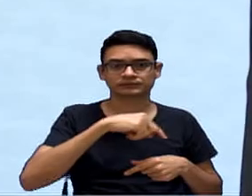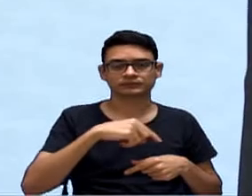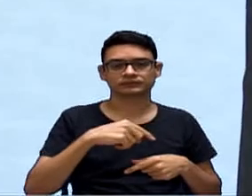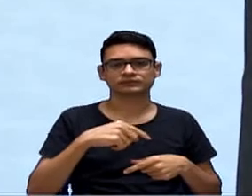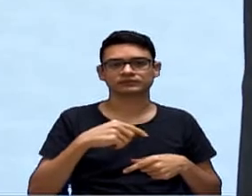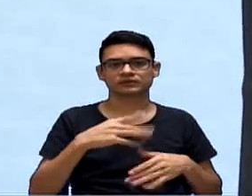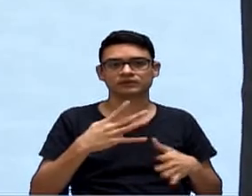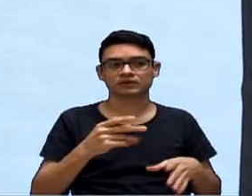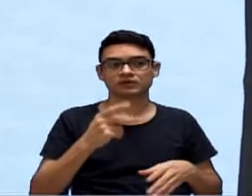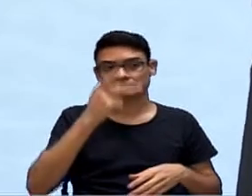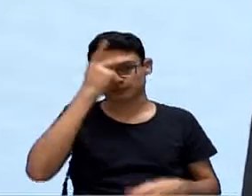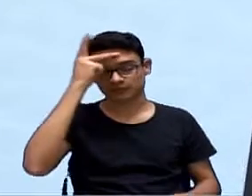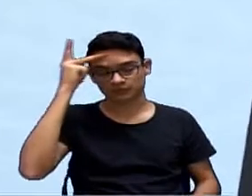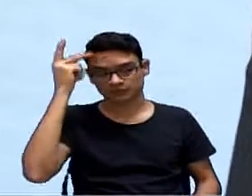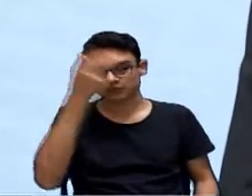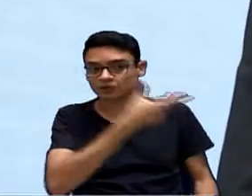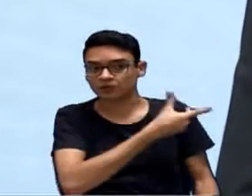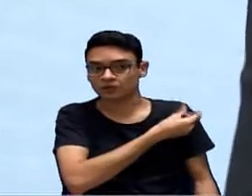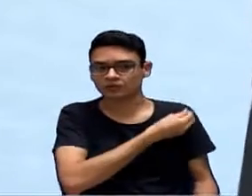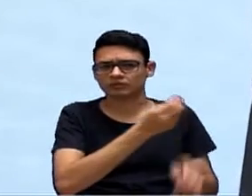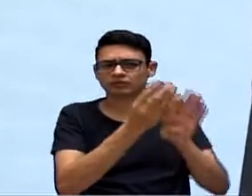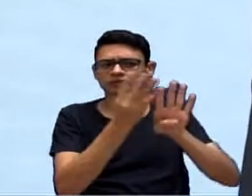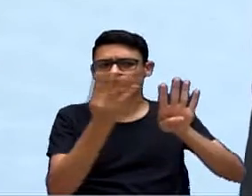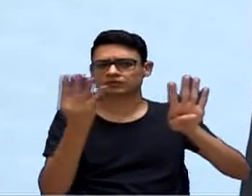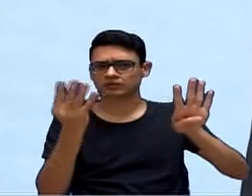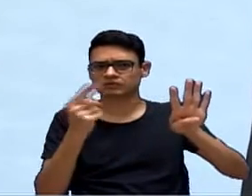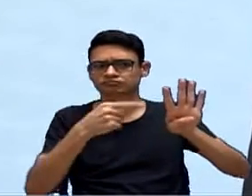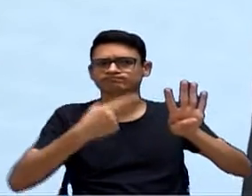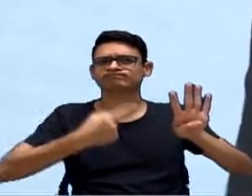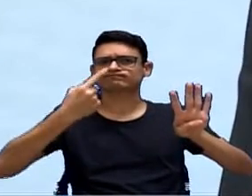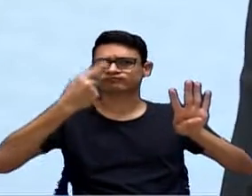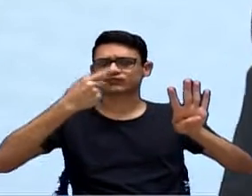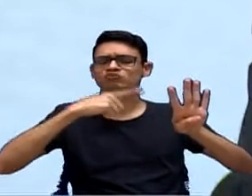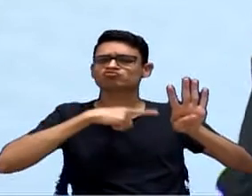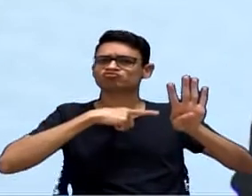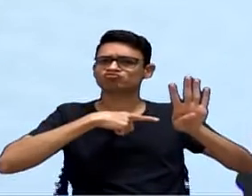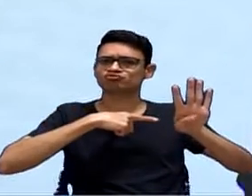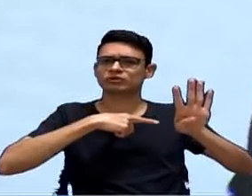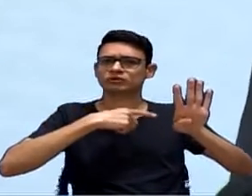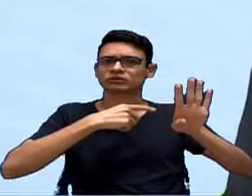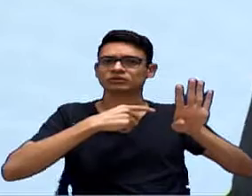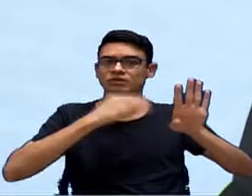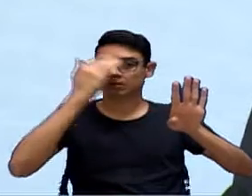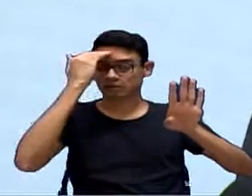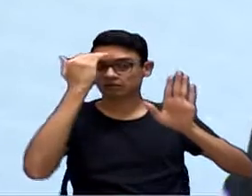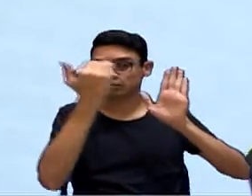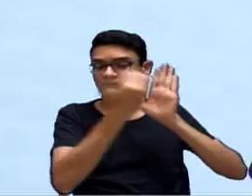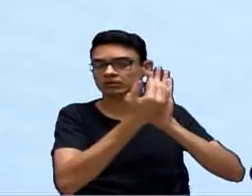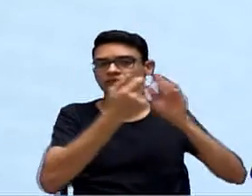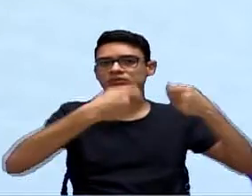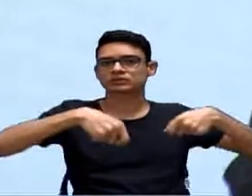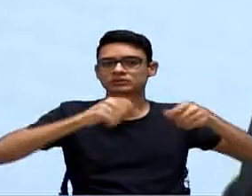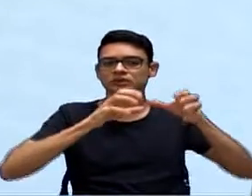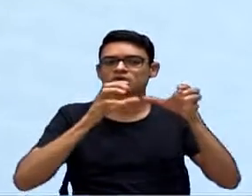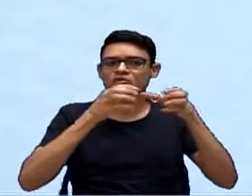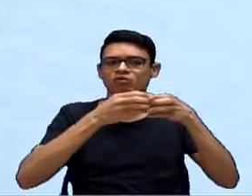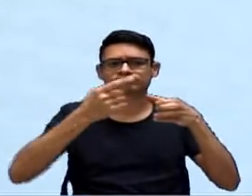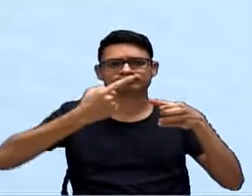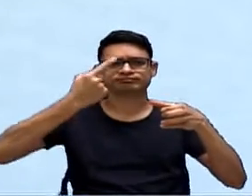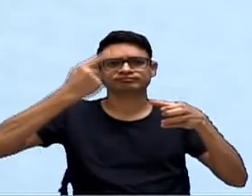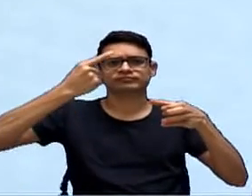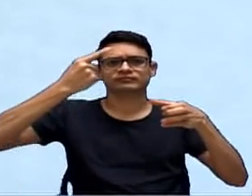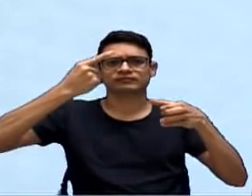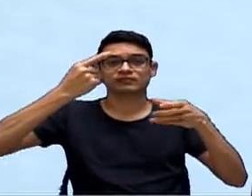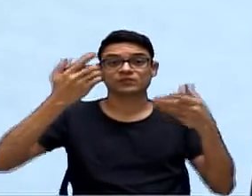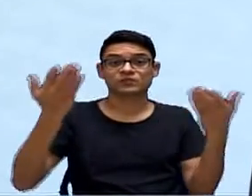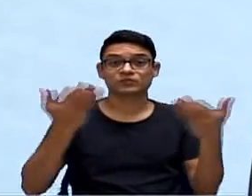prioritário, e logo que foi iniciado no Brasil, nós tivemos aí respeitando o grupo prioritário. Hoje, nós